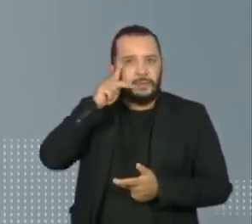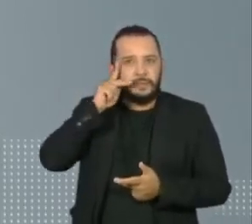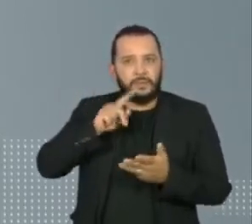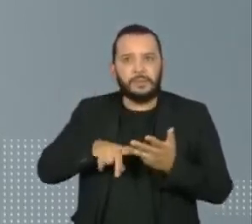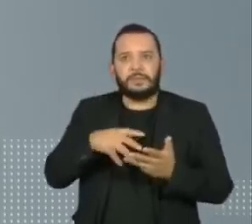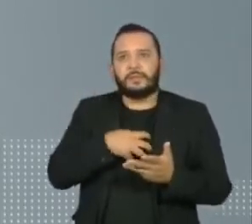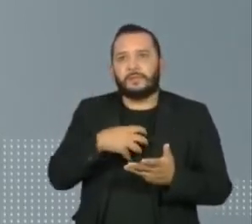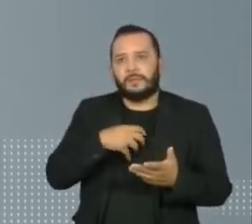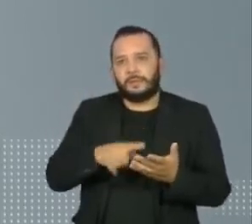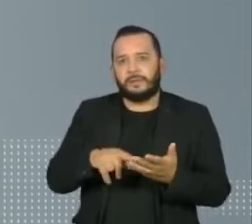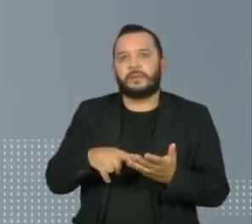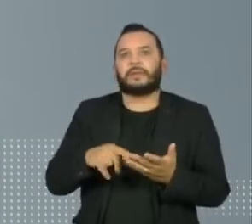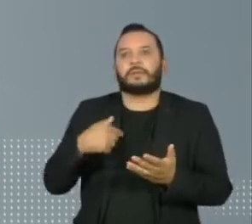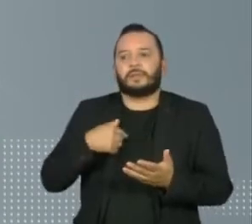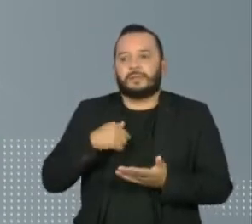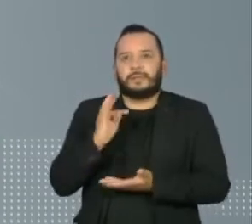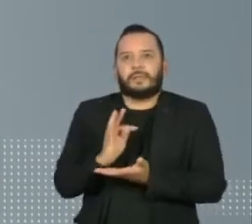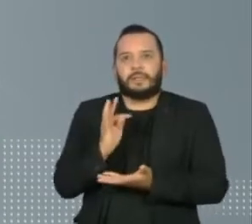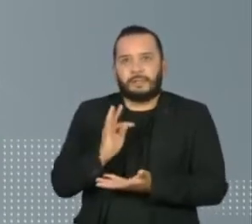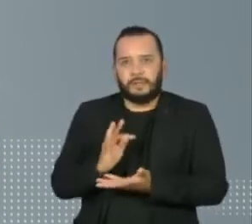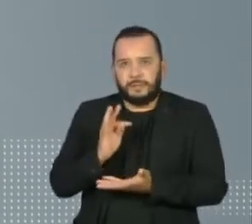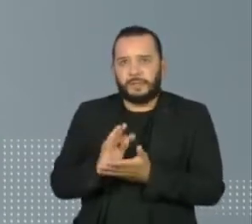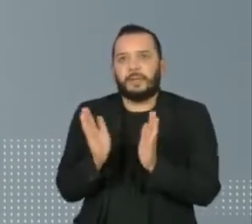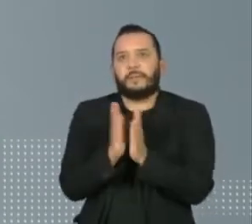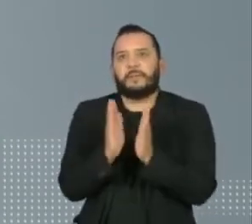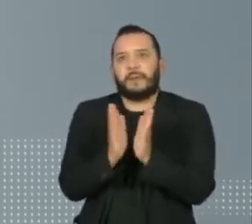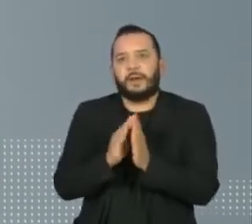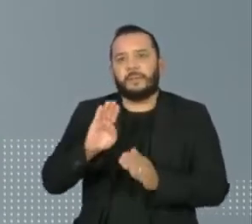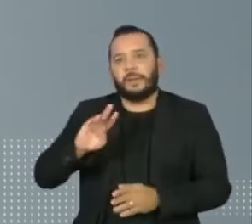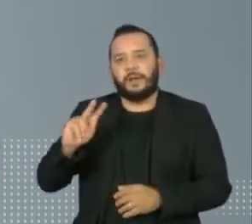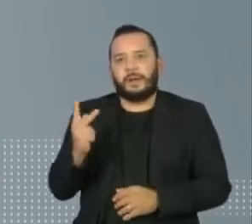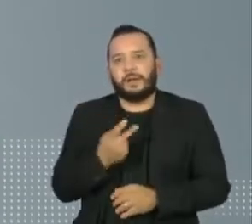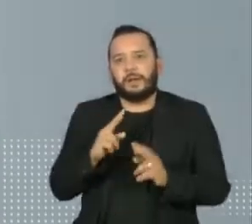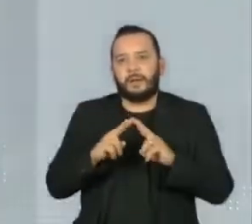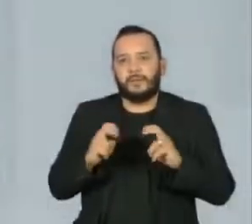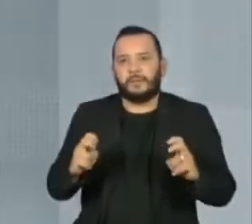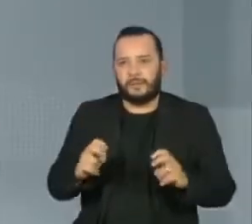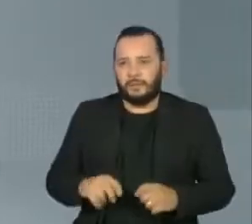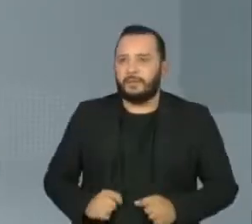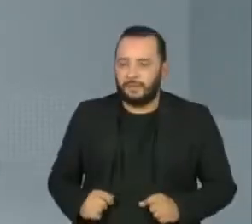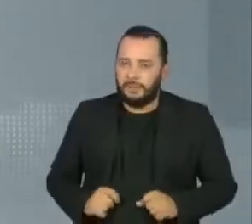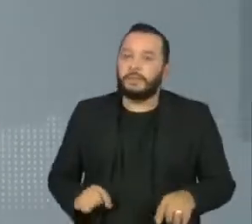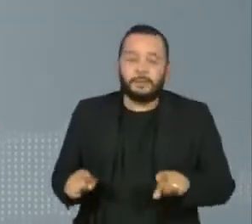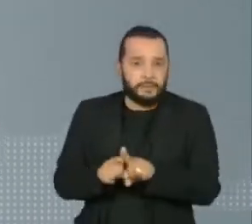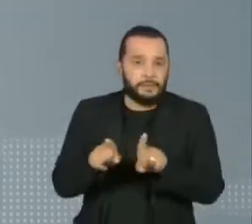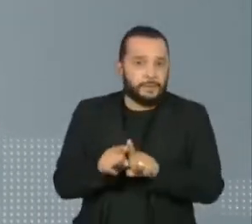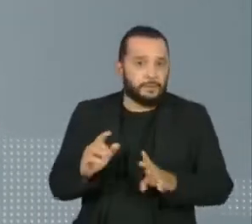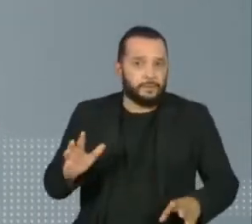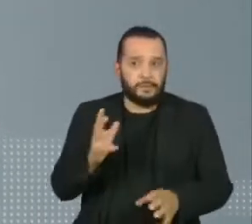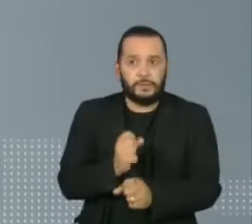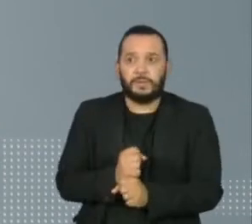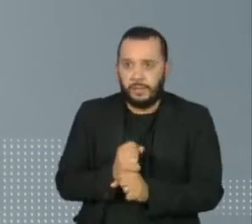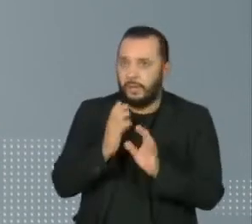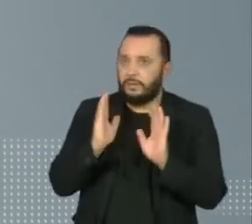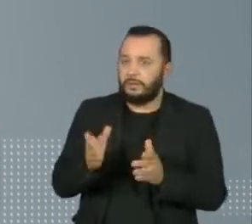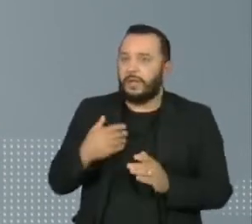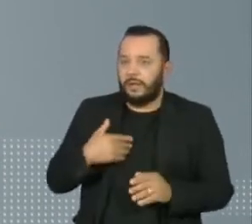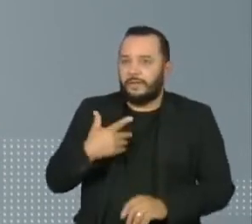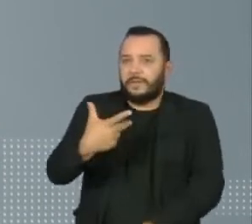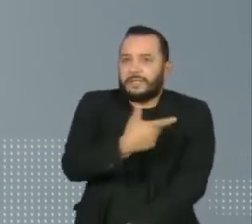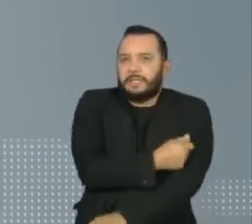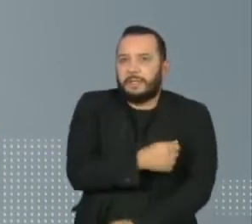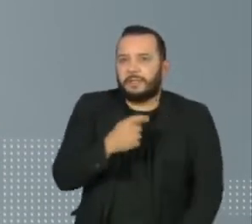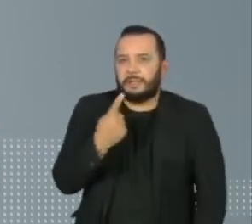Salvador, Teresina, Palmas, Belo Horizonte e Florianópolis. O número de vacinados se aproxima de